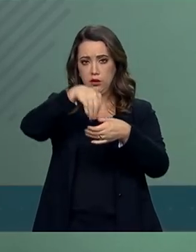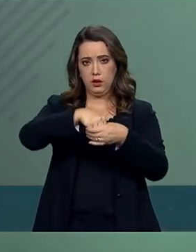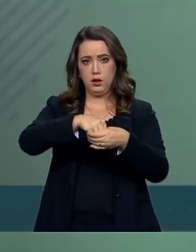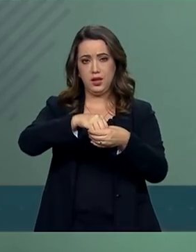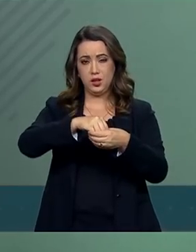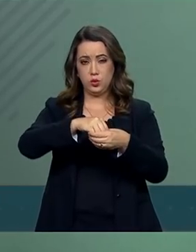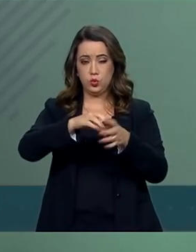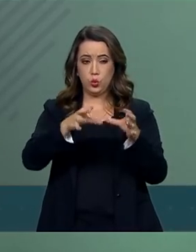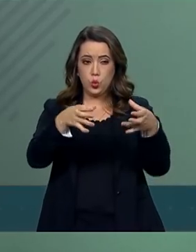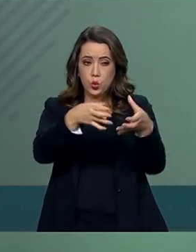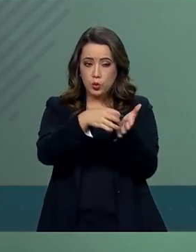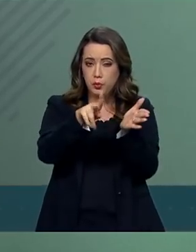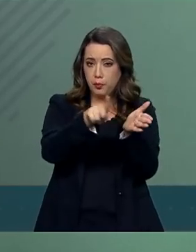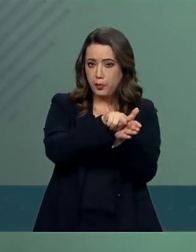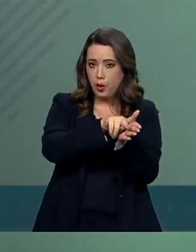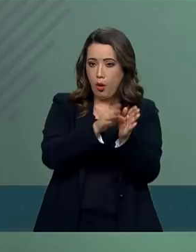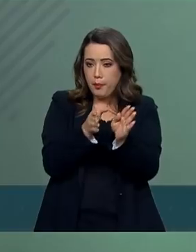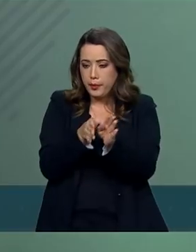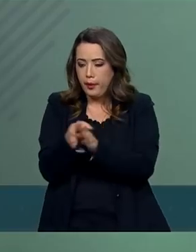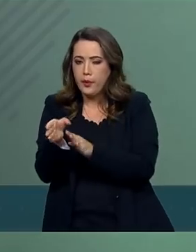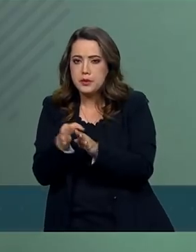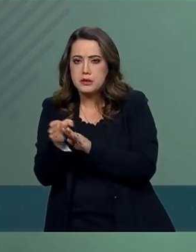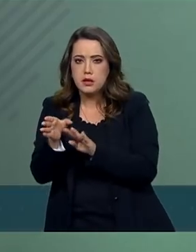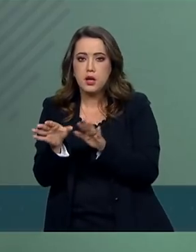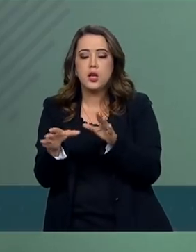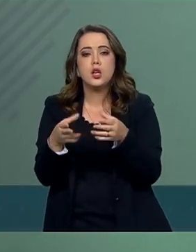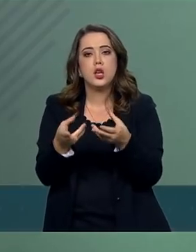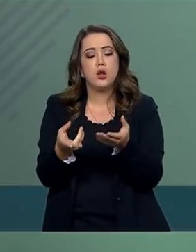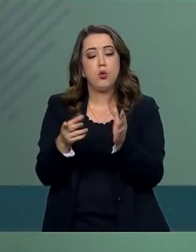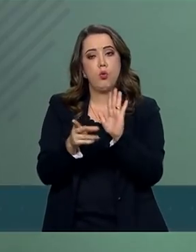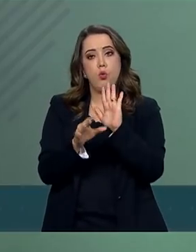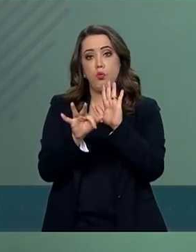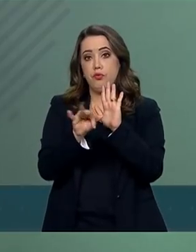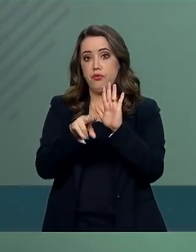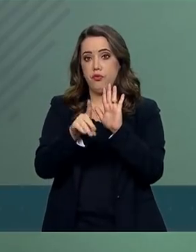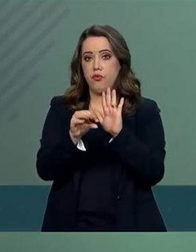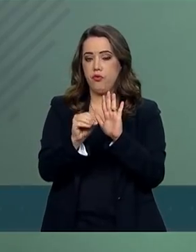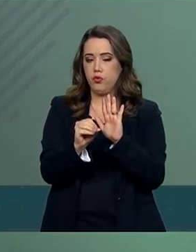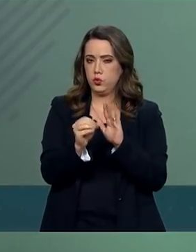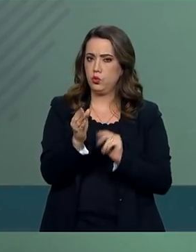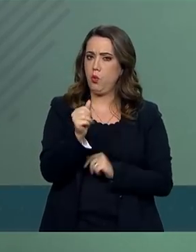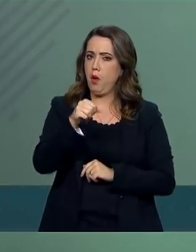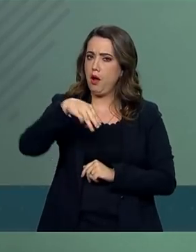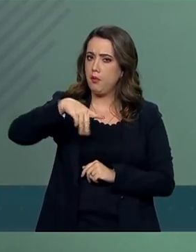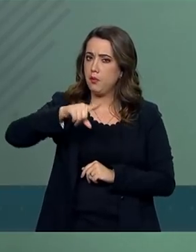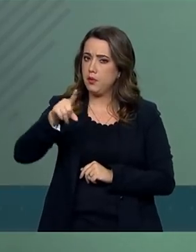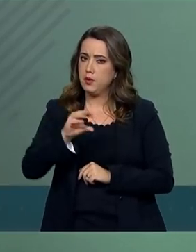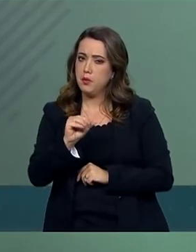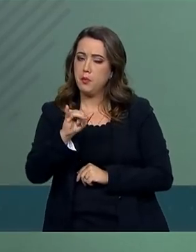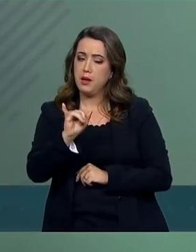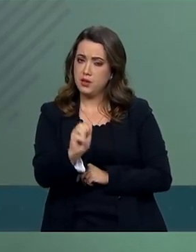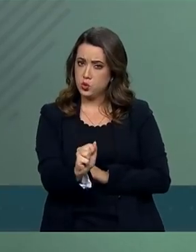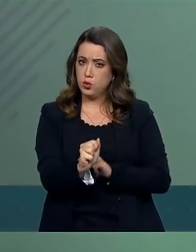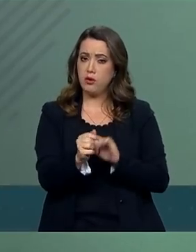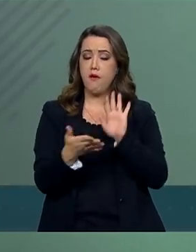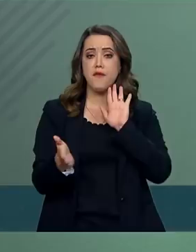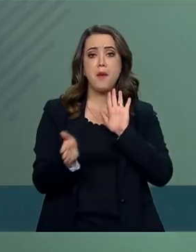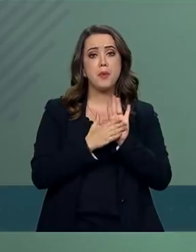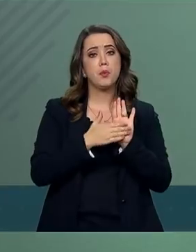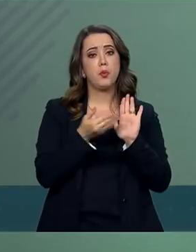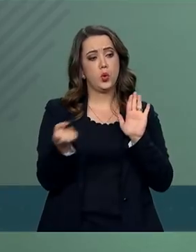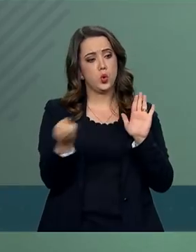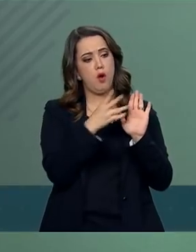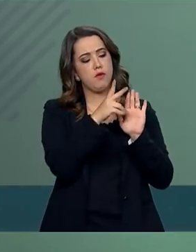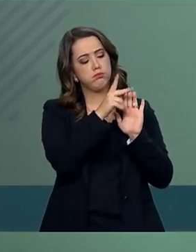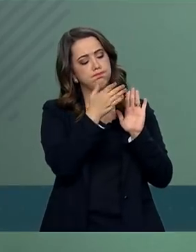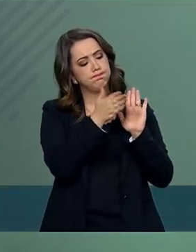Amazônia, irá propor as medidas de alteração de sua governança e de sua forma